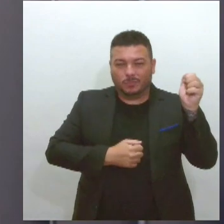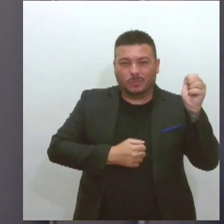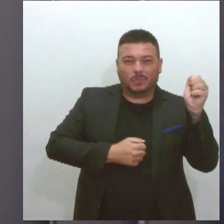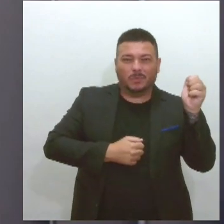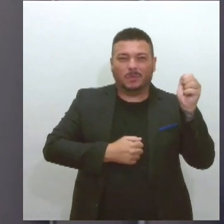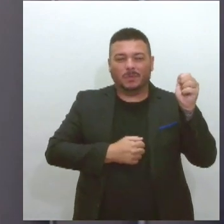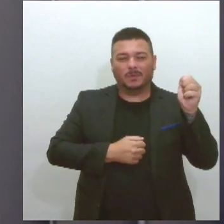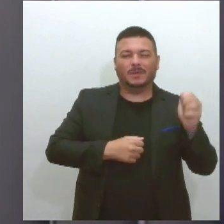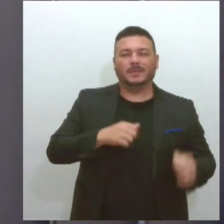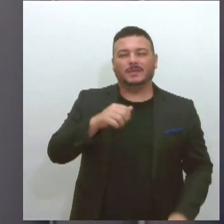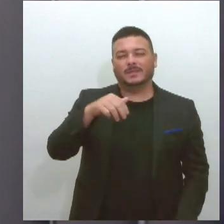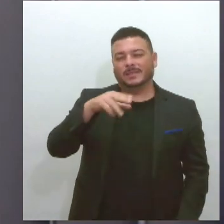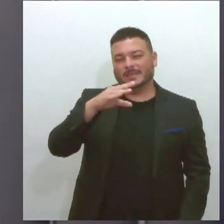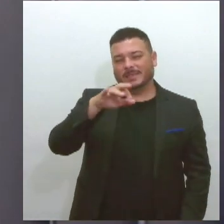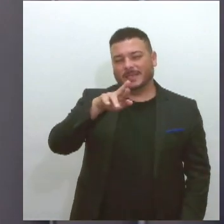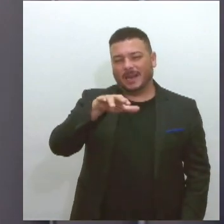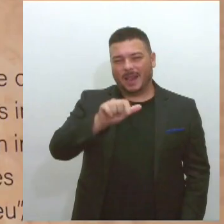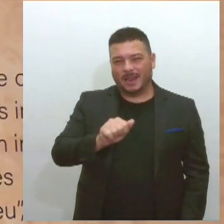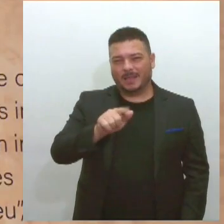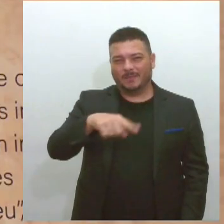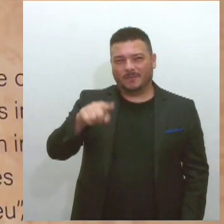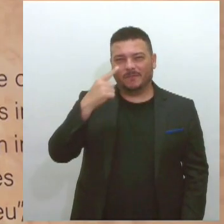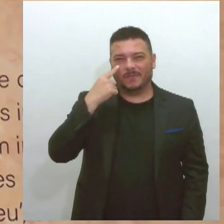Sergipe como a sua casa. Acompanhe.